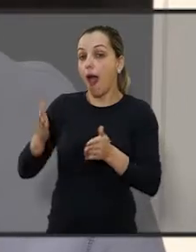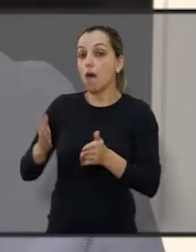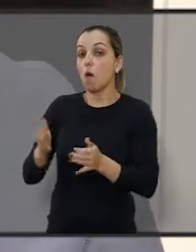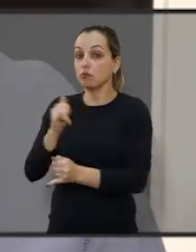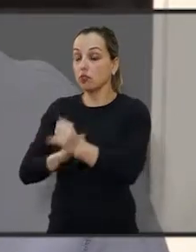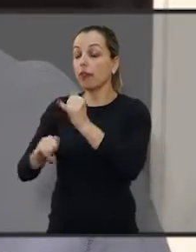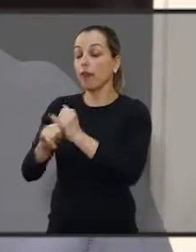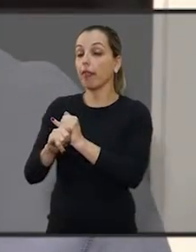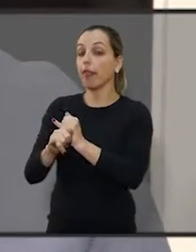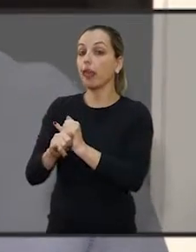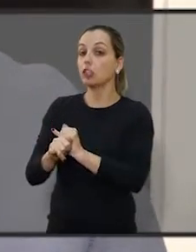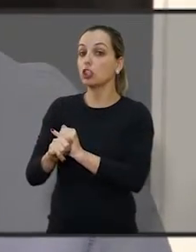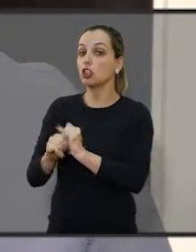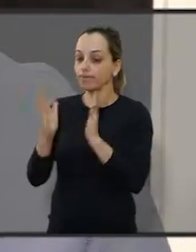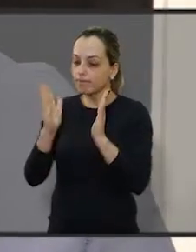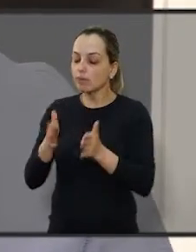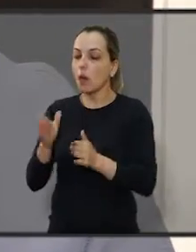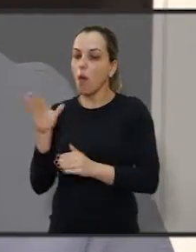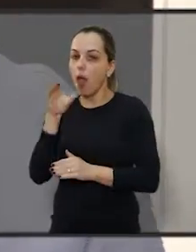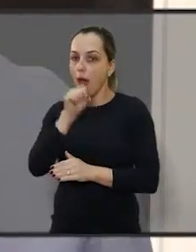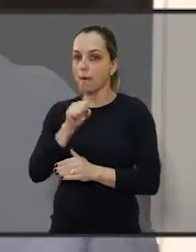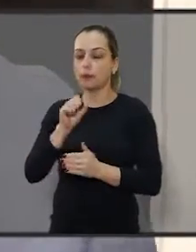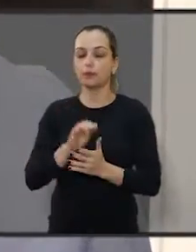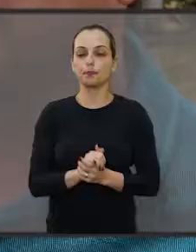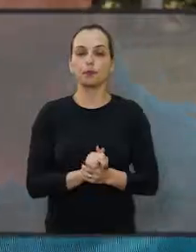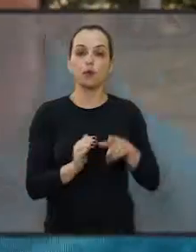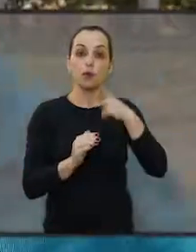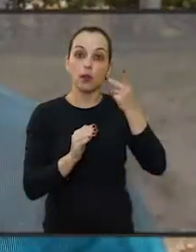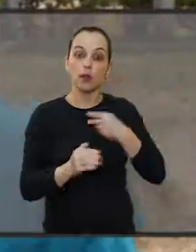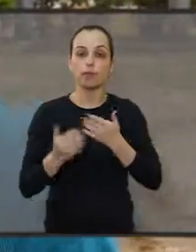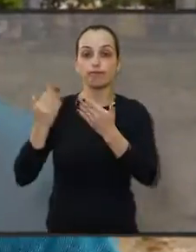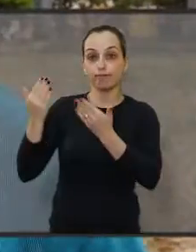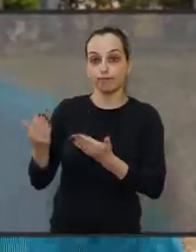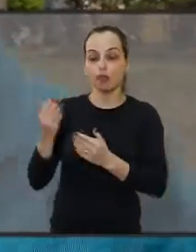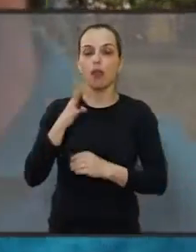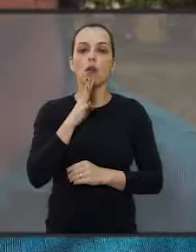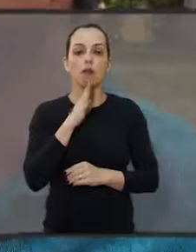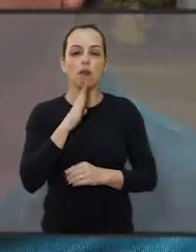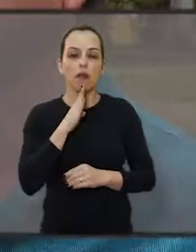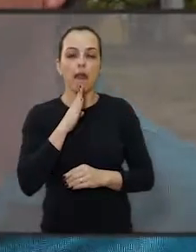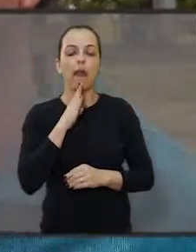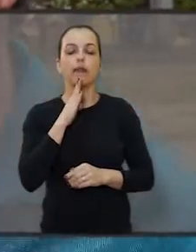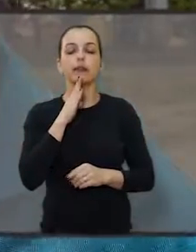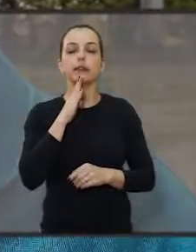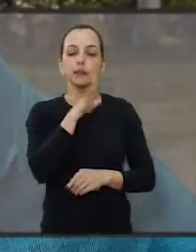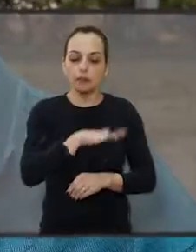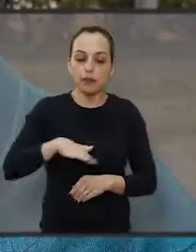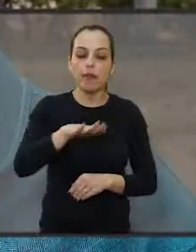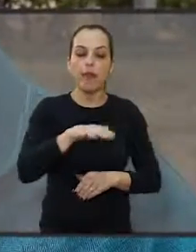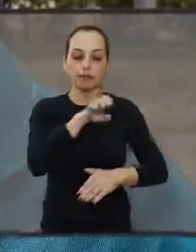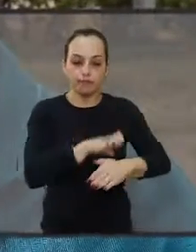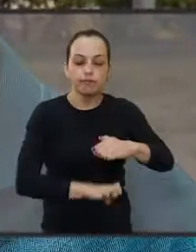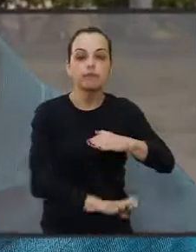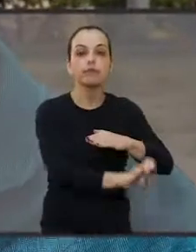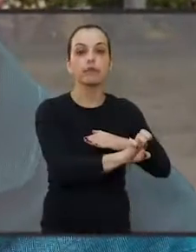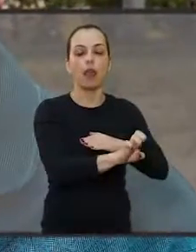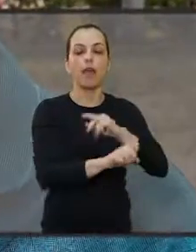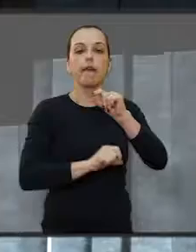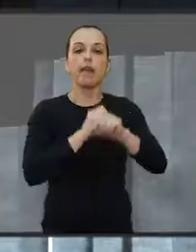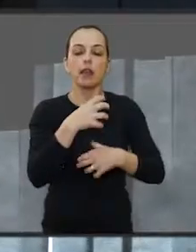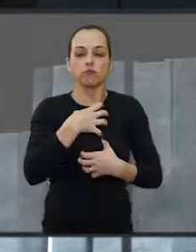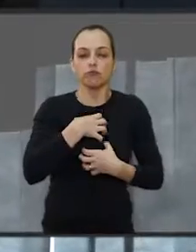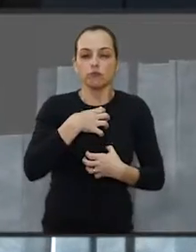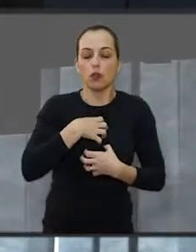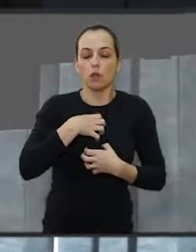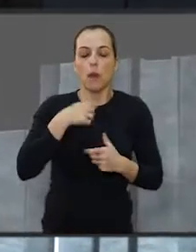entendeu? E tanto online, na hora, entrega para o cliente, acabou a burocracia. O vereador Edson Well é um conhecedor na área do empreendedorismo